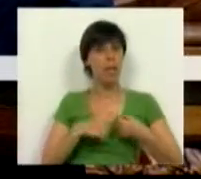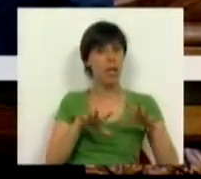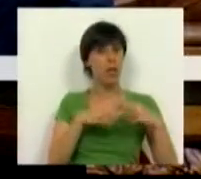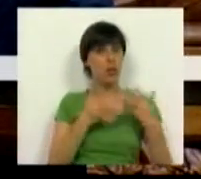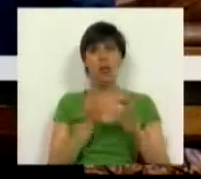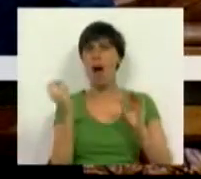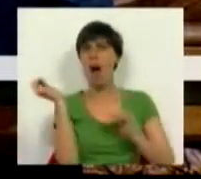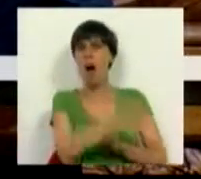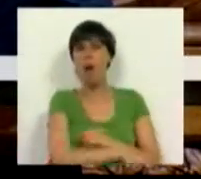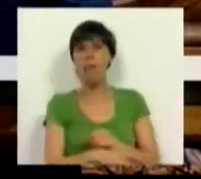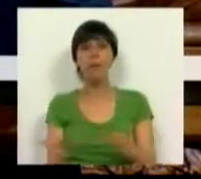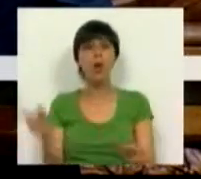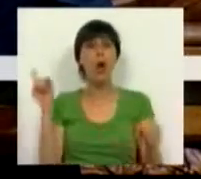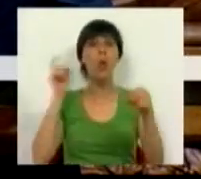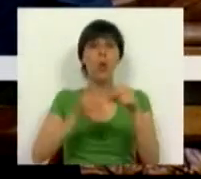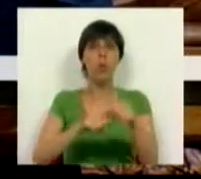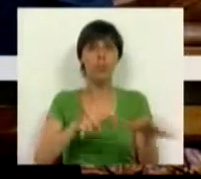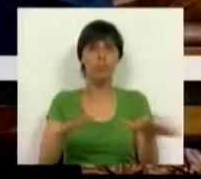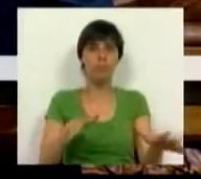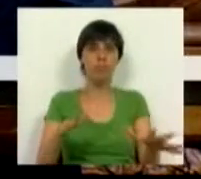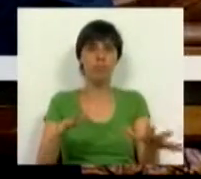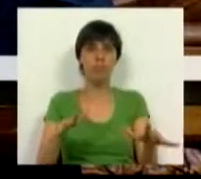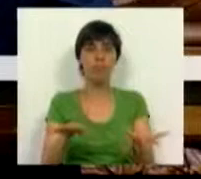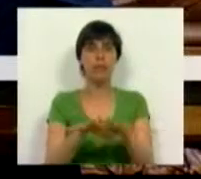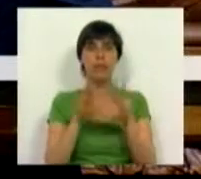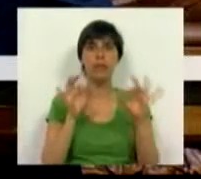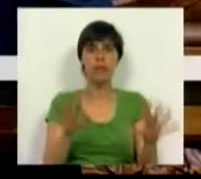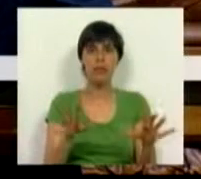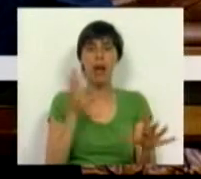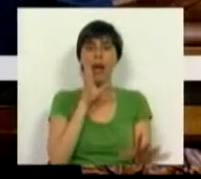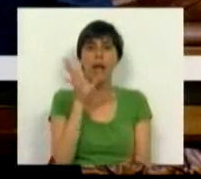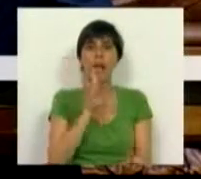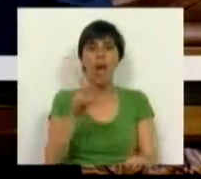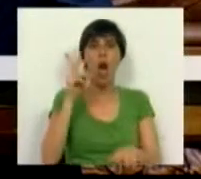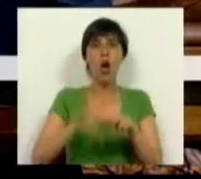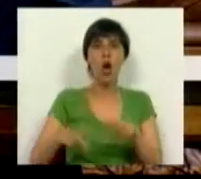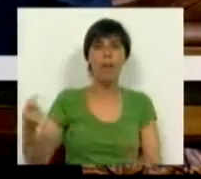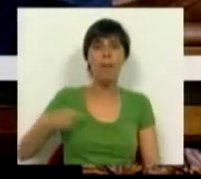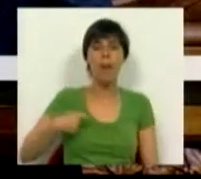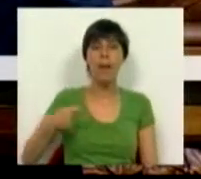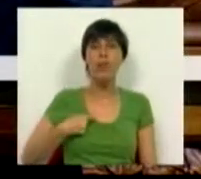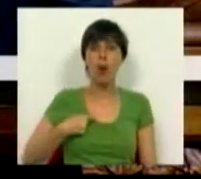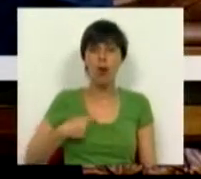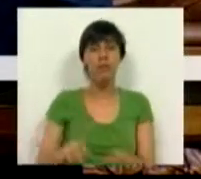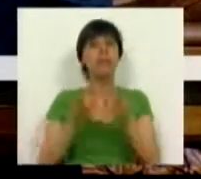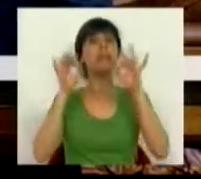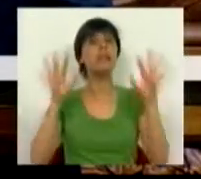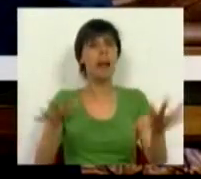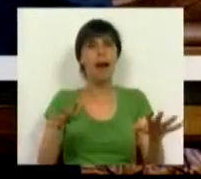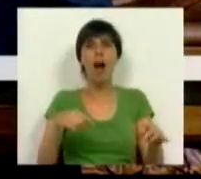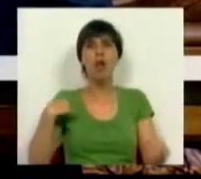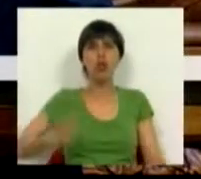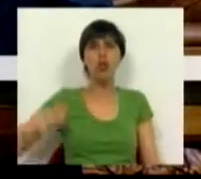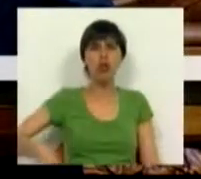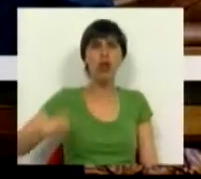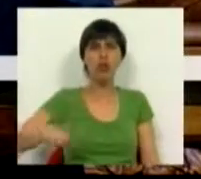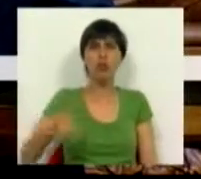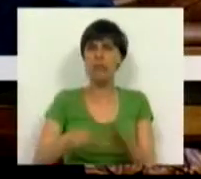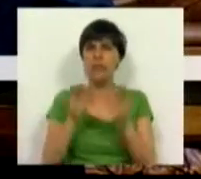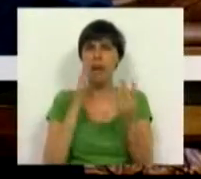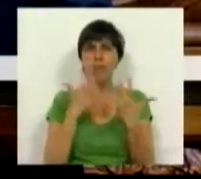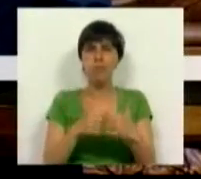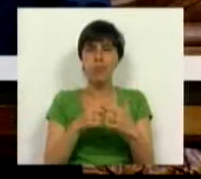sociais. A coligação tremeu, tal como tremeu a tentativa de corte nas pensões, tal como treme todos os dias,